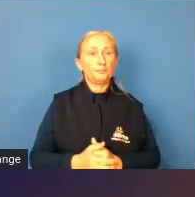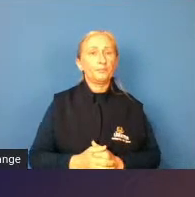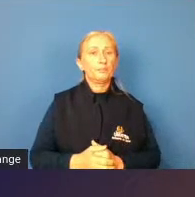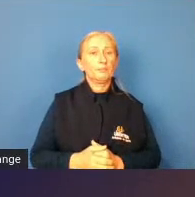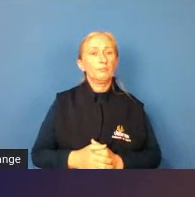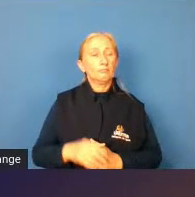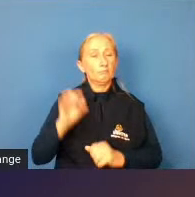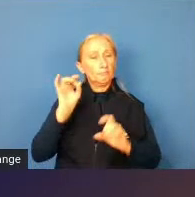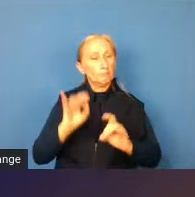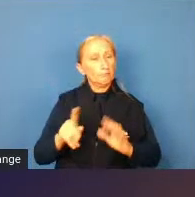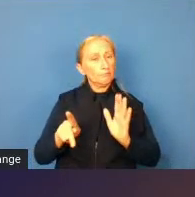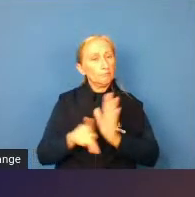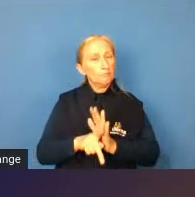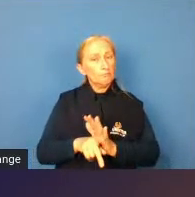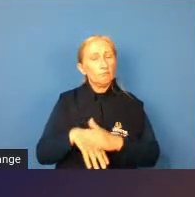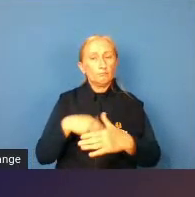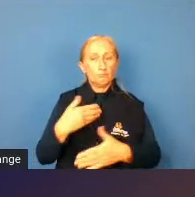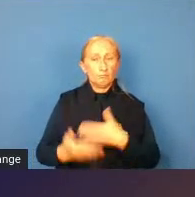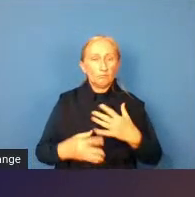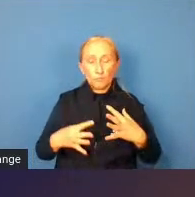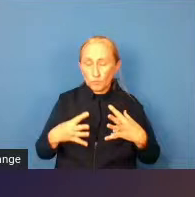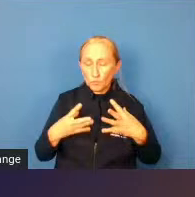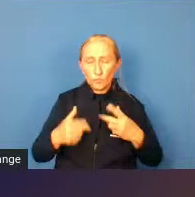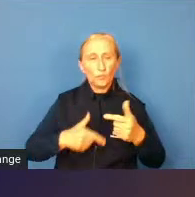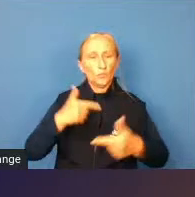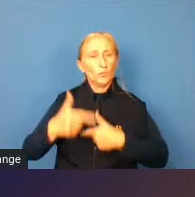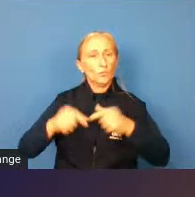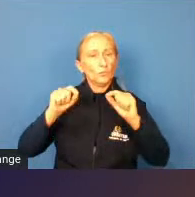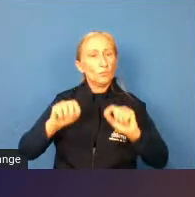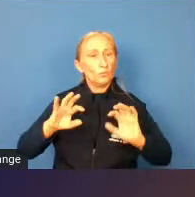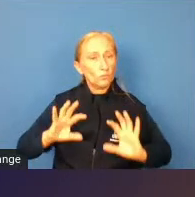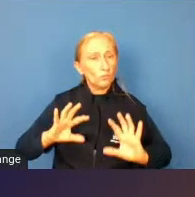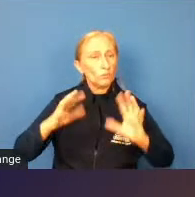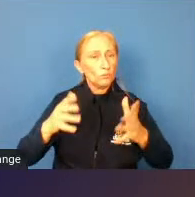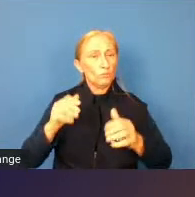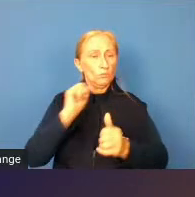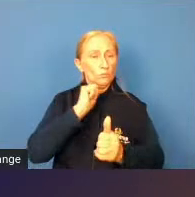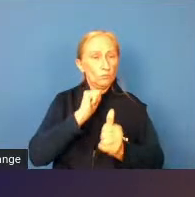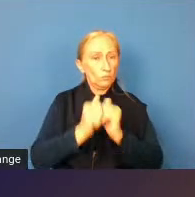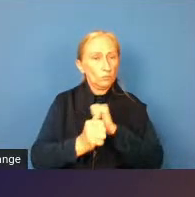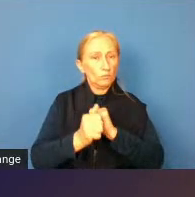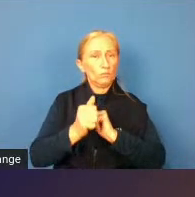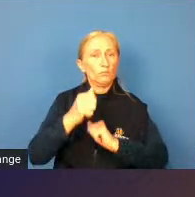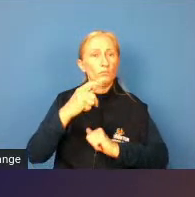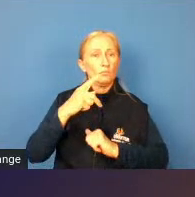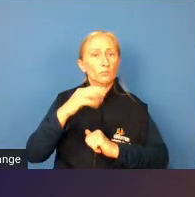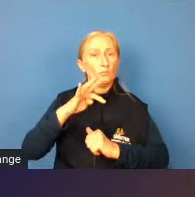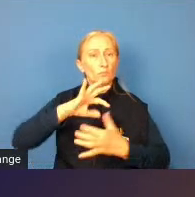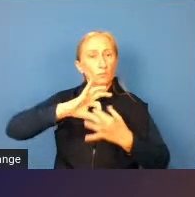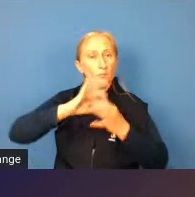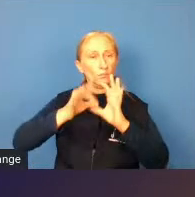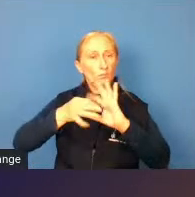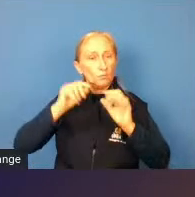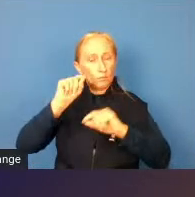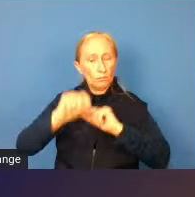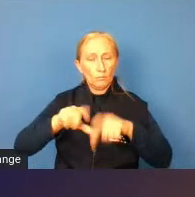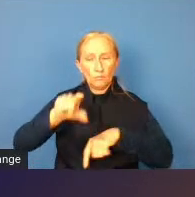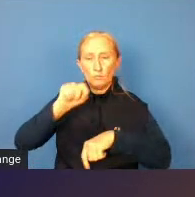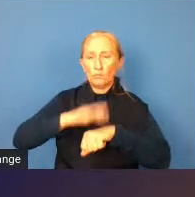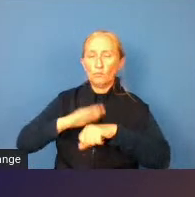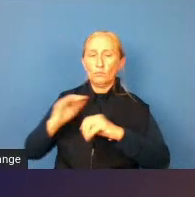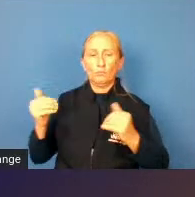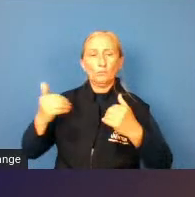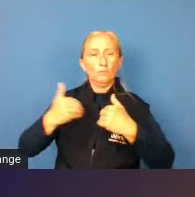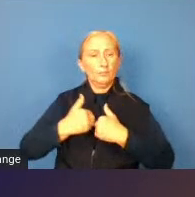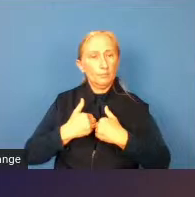muito especial assim acho que até que tudo que nós trabalhamos em relação aos esportes paralímpicos que me deram essa vontade de escolher o autismo